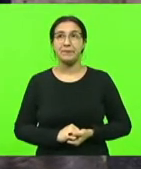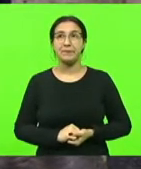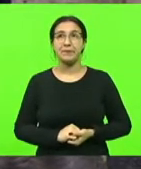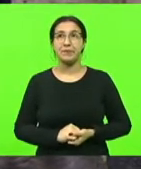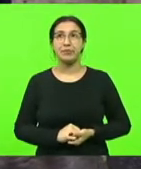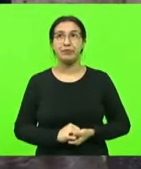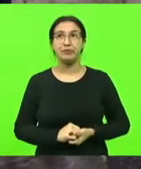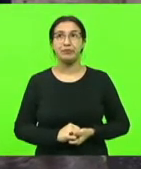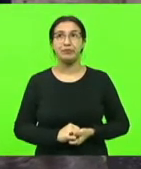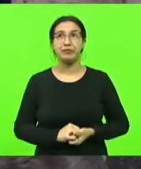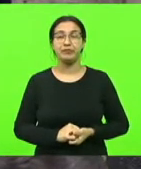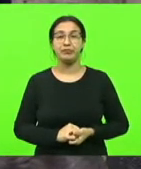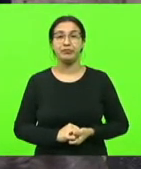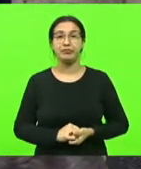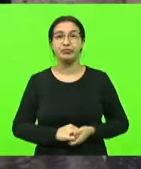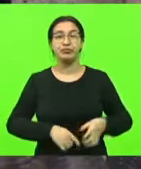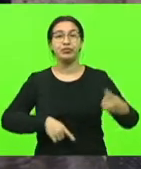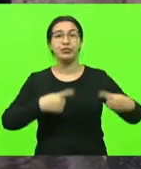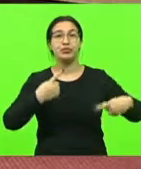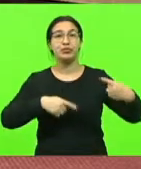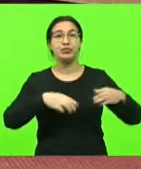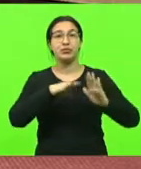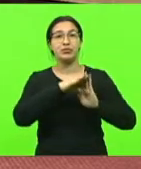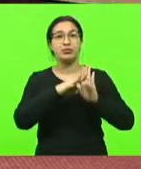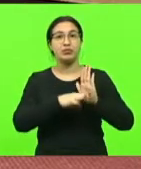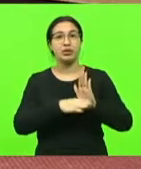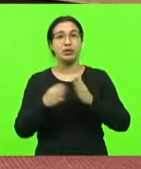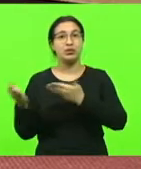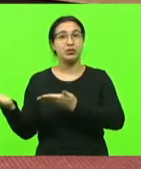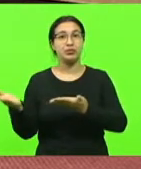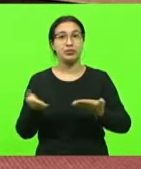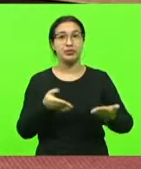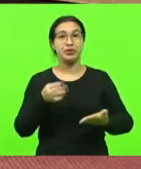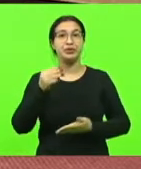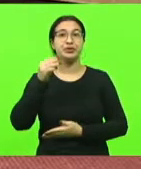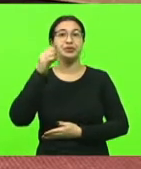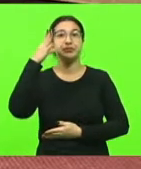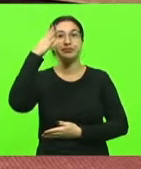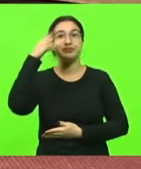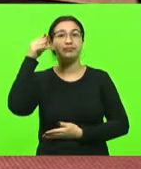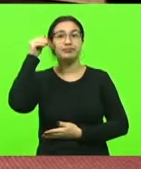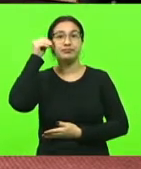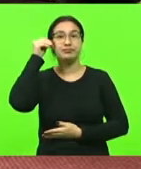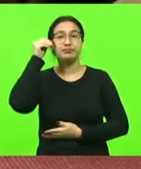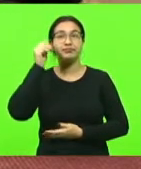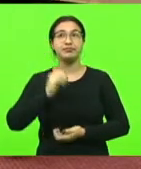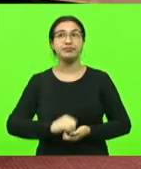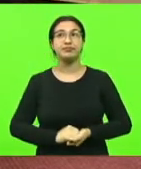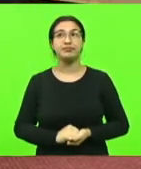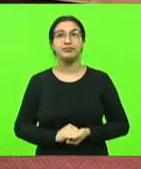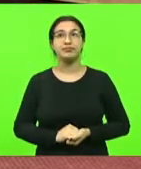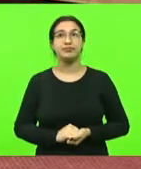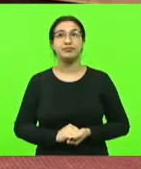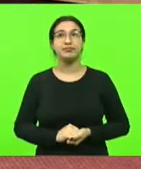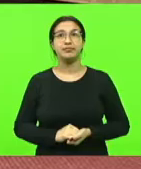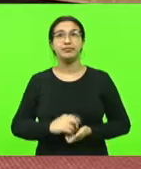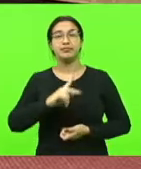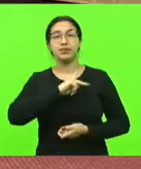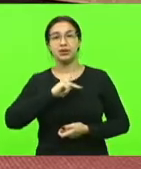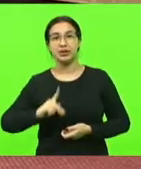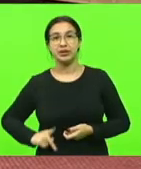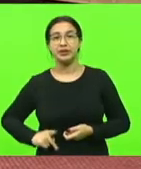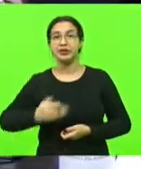Vou escutar a matéria com a palavra a deputada Luciane Carminati. Presidente, colegas, deputados e